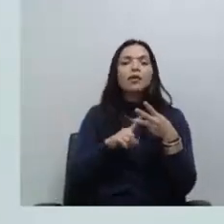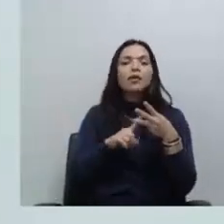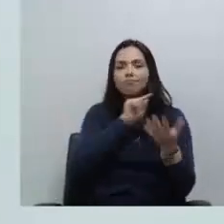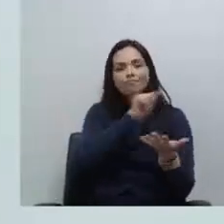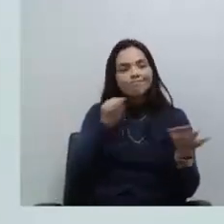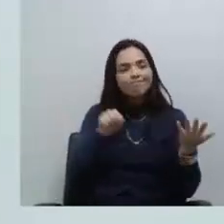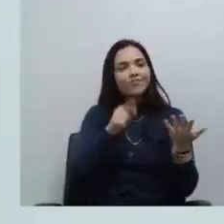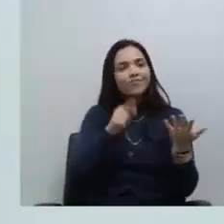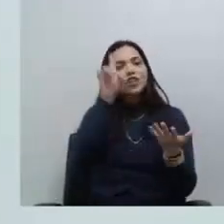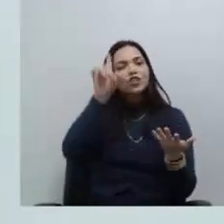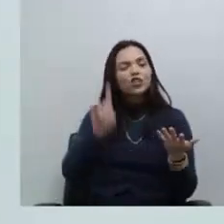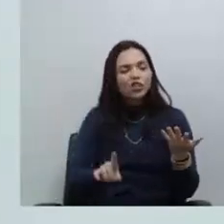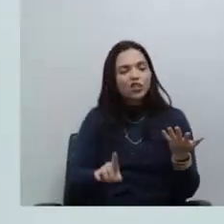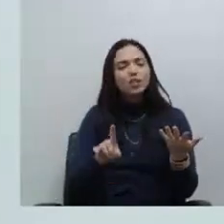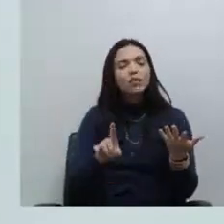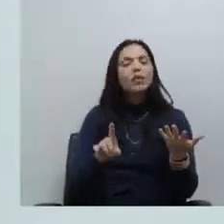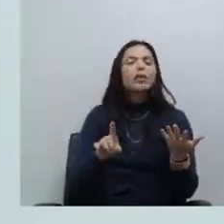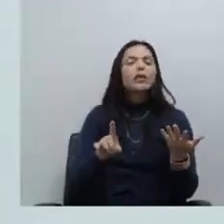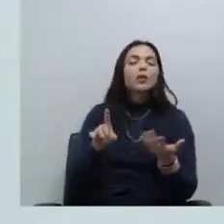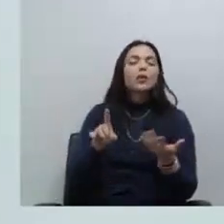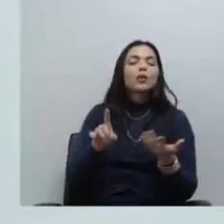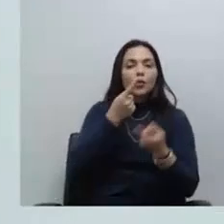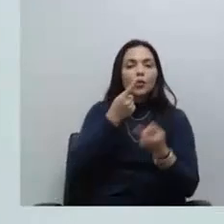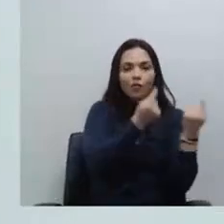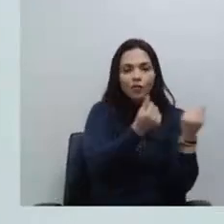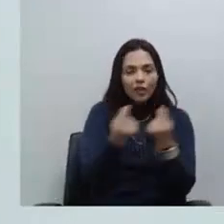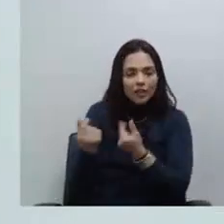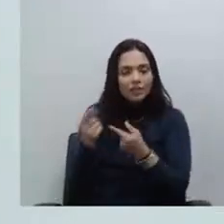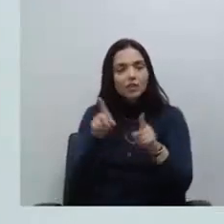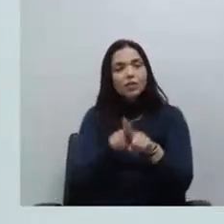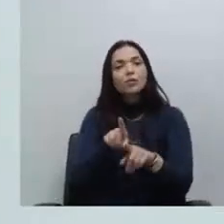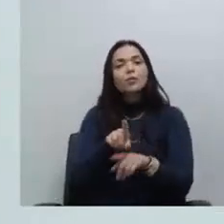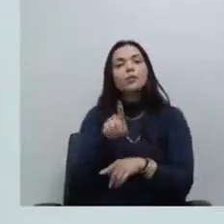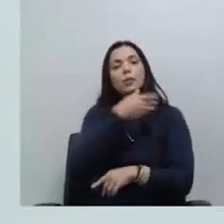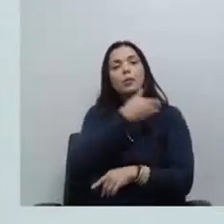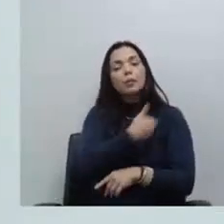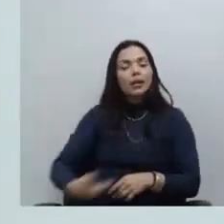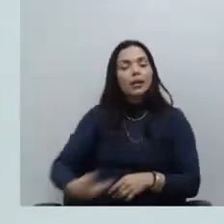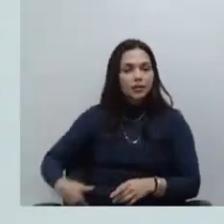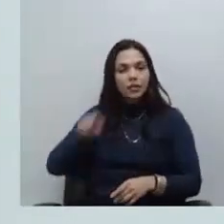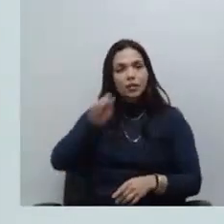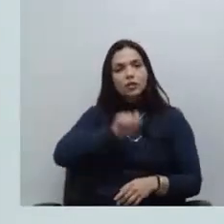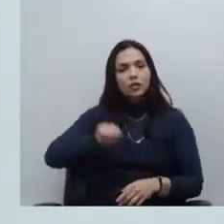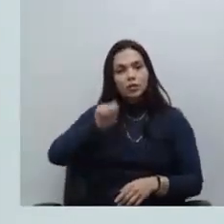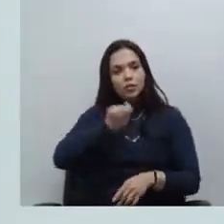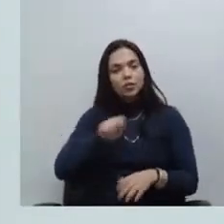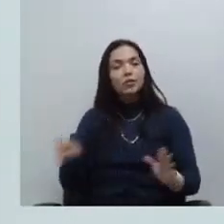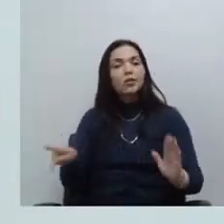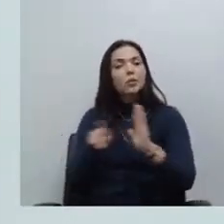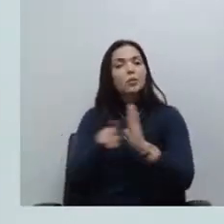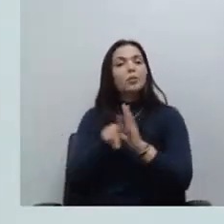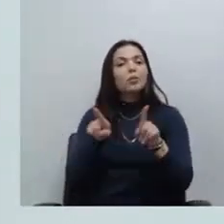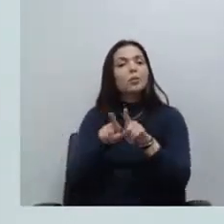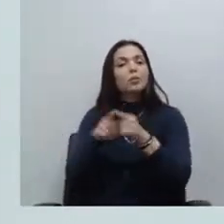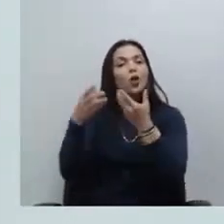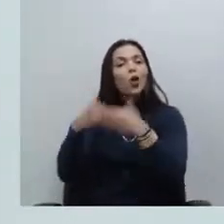financeiro administrativo e a vice-presidenta da associação vou fazer um cumprimento especial aos diretores que são no meu concurso colega e conselheiro Rafael